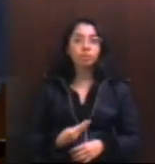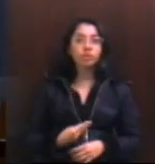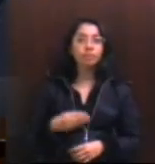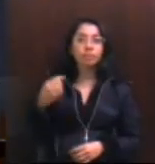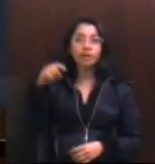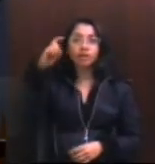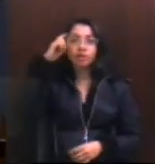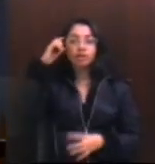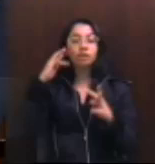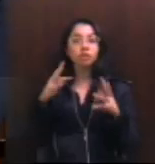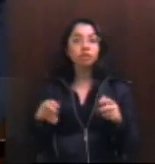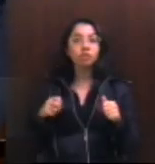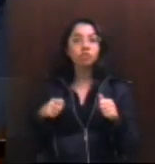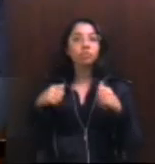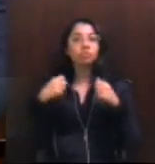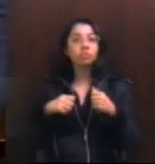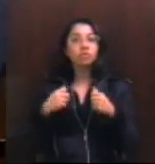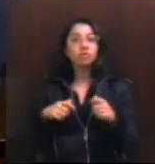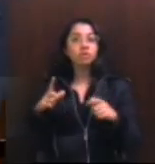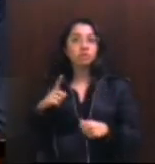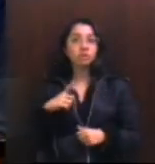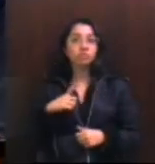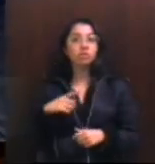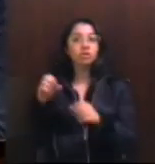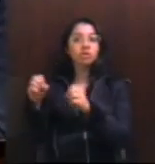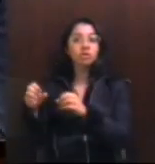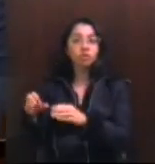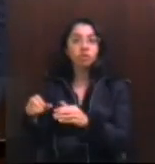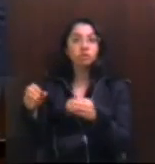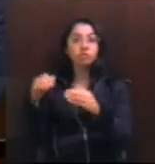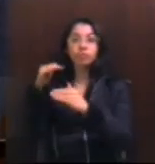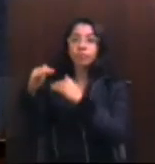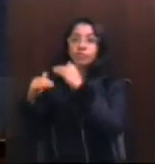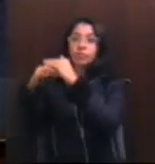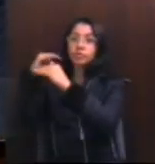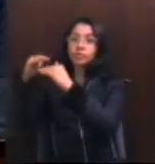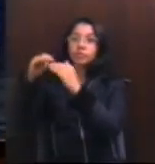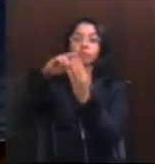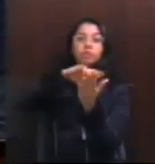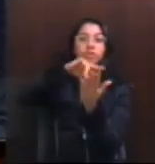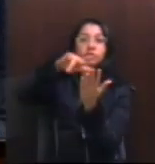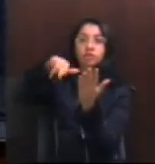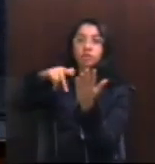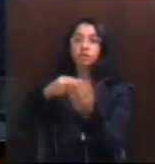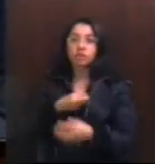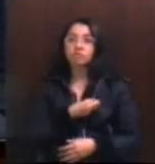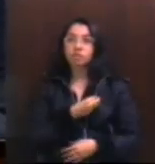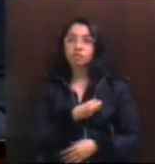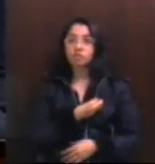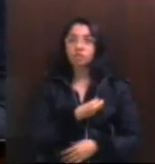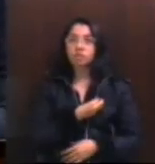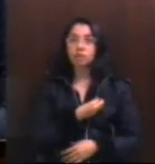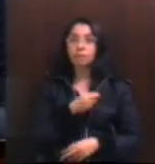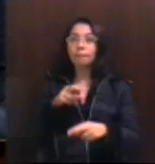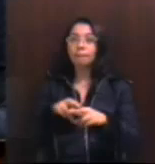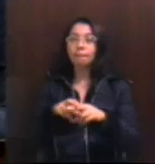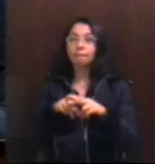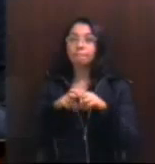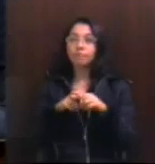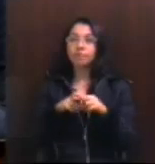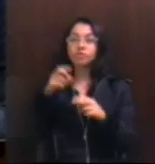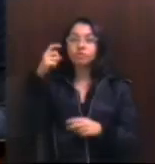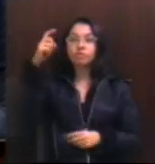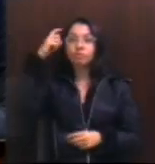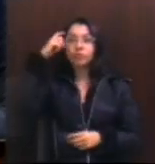todos devem ter acesso a essa educação e, a partir disso, construir a diversidade nas suas vidas? Portanto, pensar a